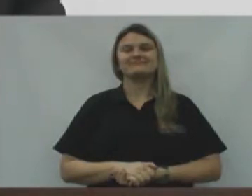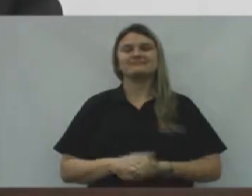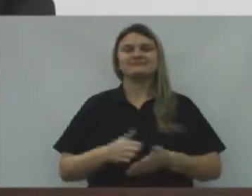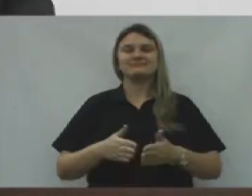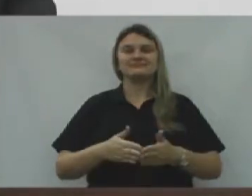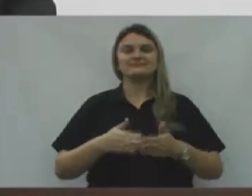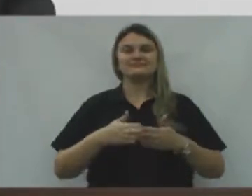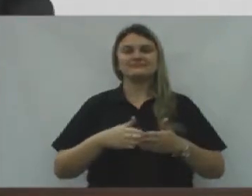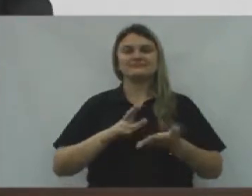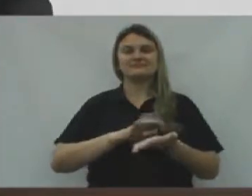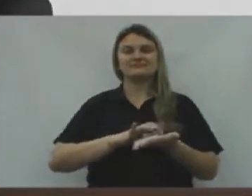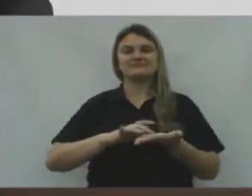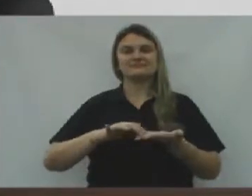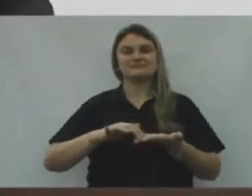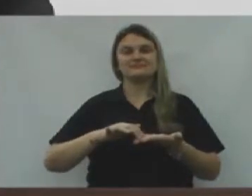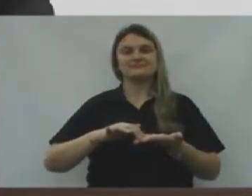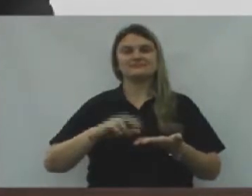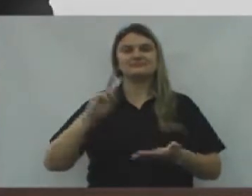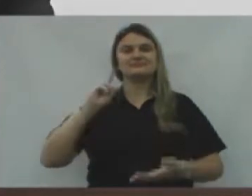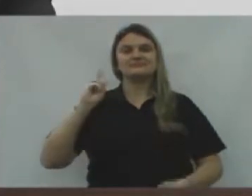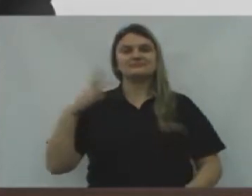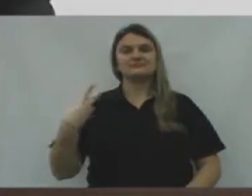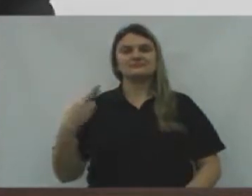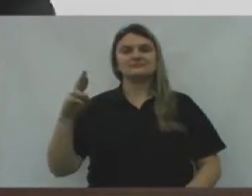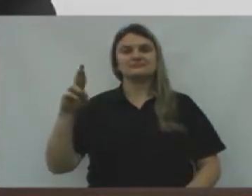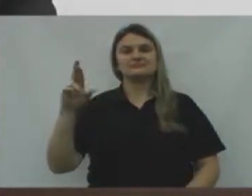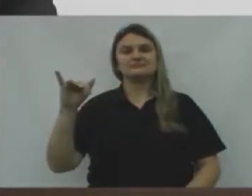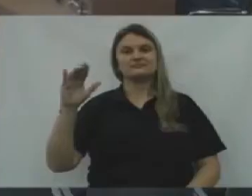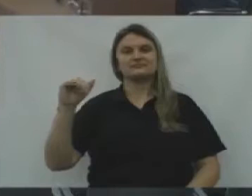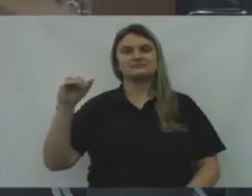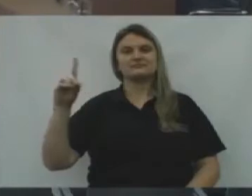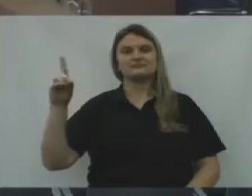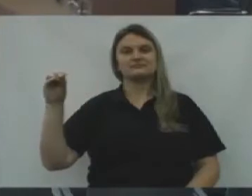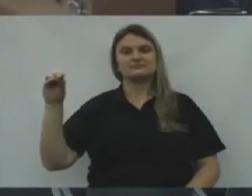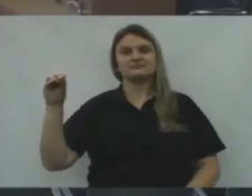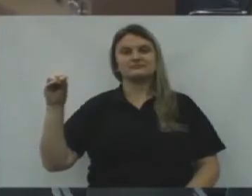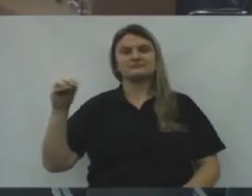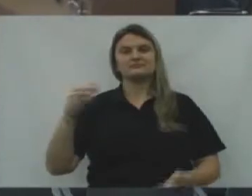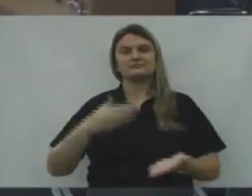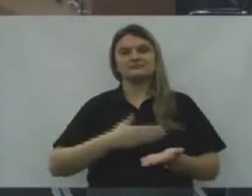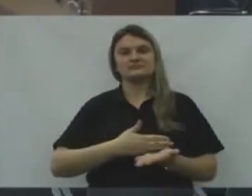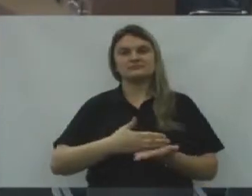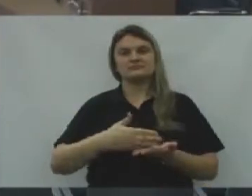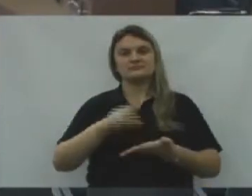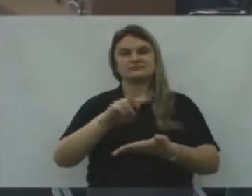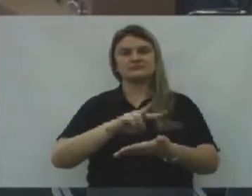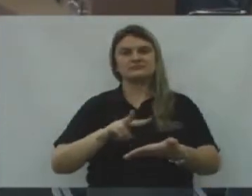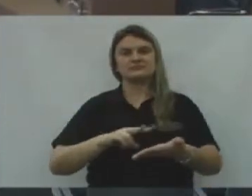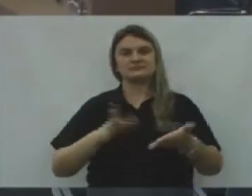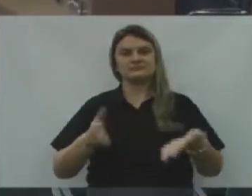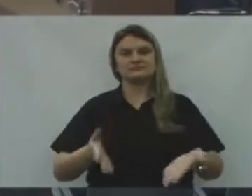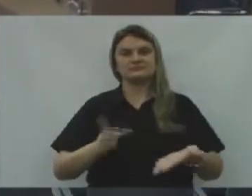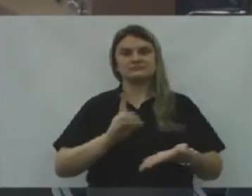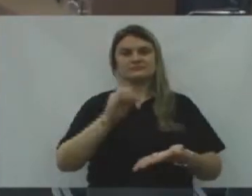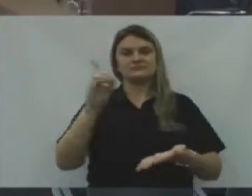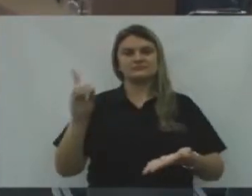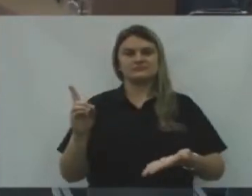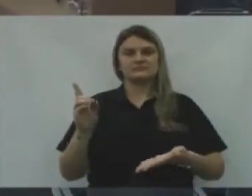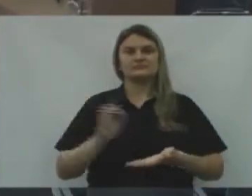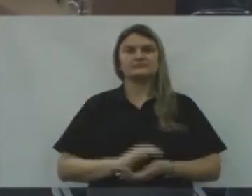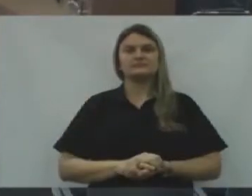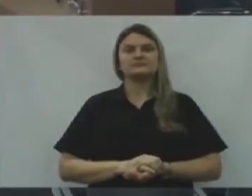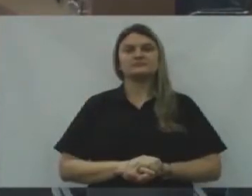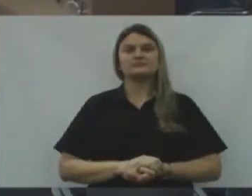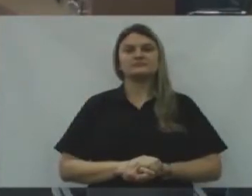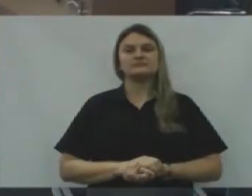Solicito ao secretário, Vereador Ricardo Adriano Sass, Para que proceda a leitura da matéria constante do expediente do